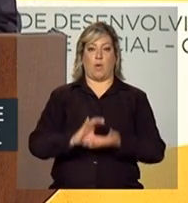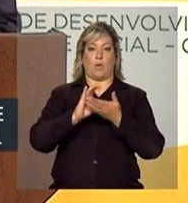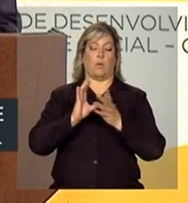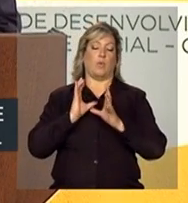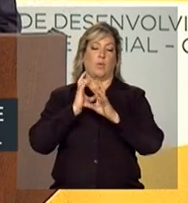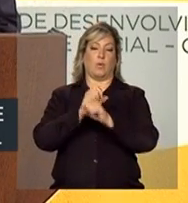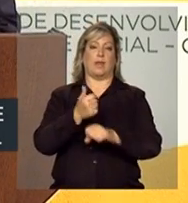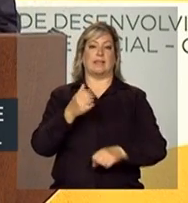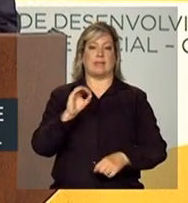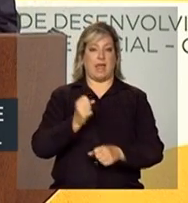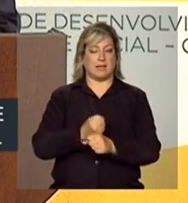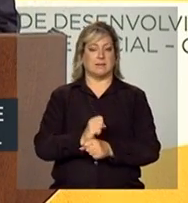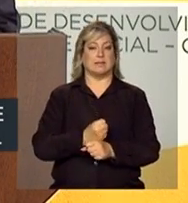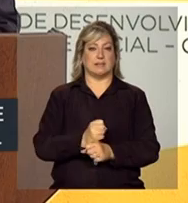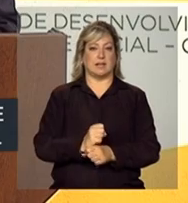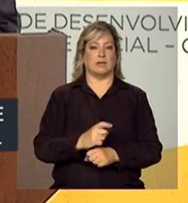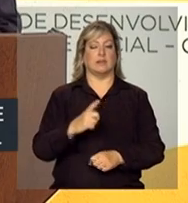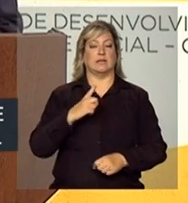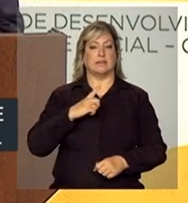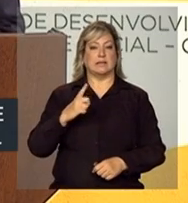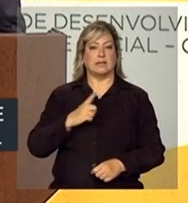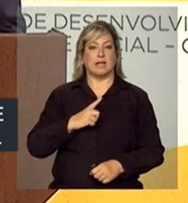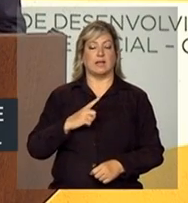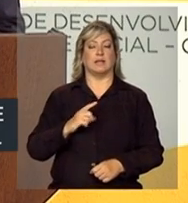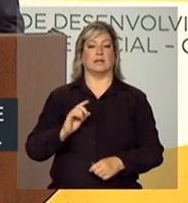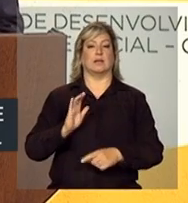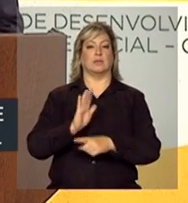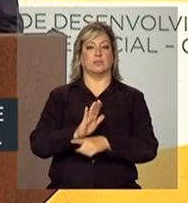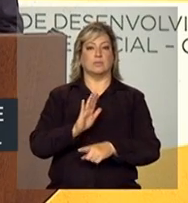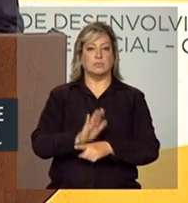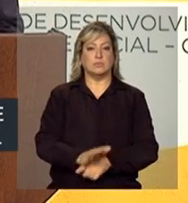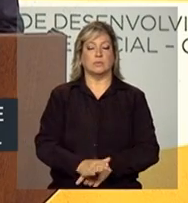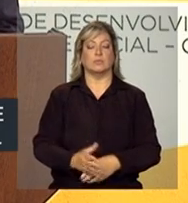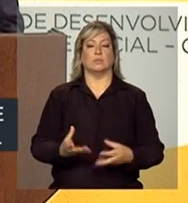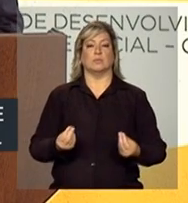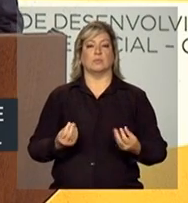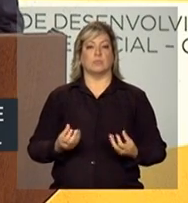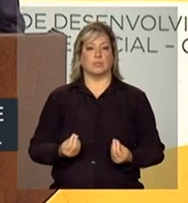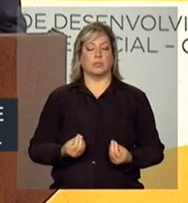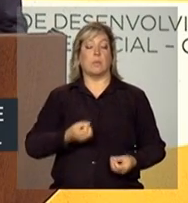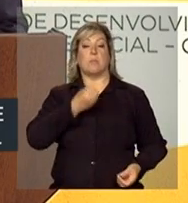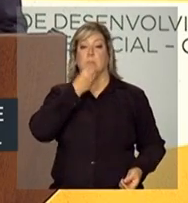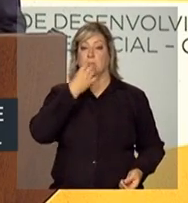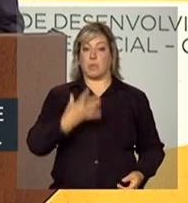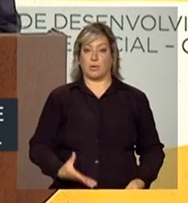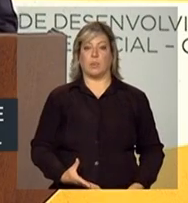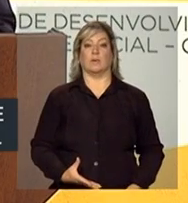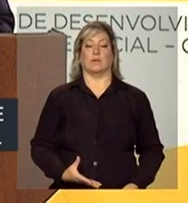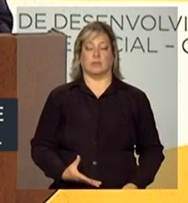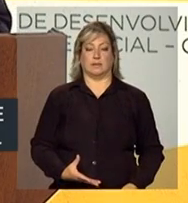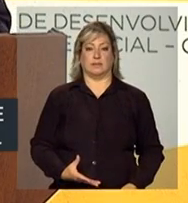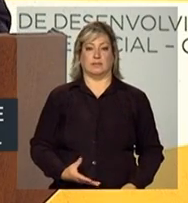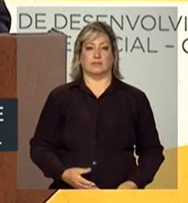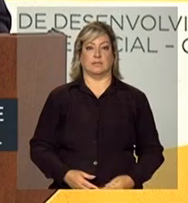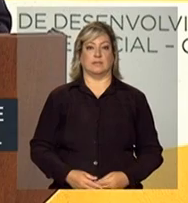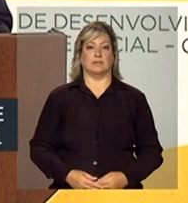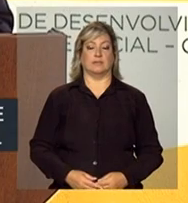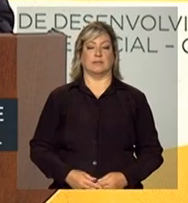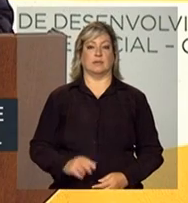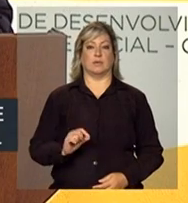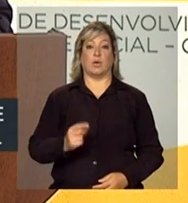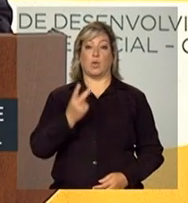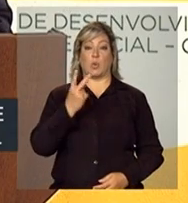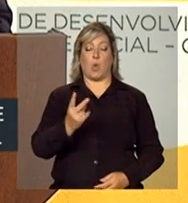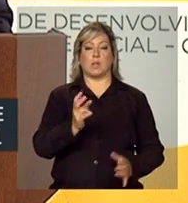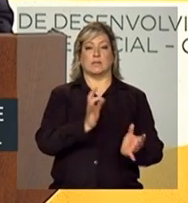desses 10 anos, tem dado uma contribuição muito efetiva em dois